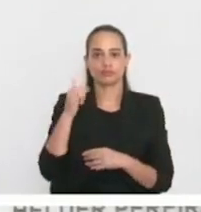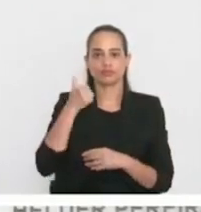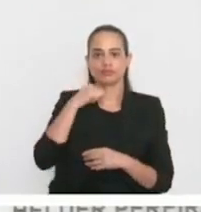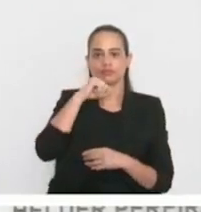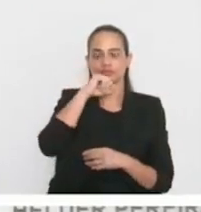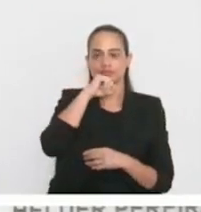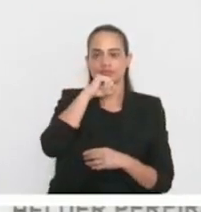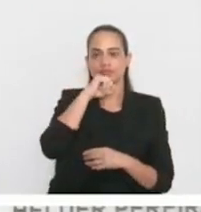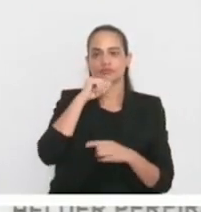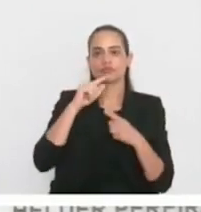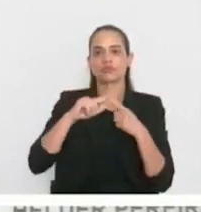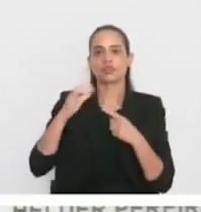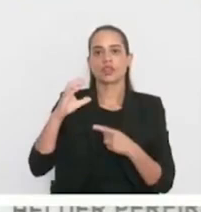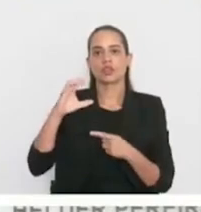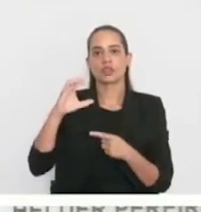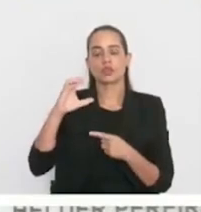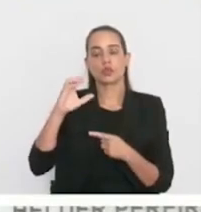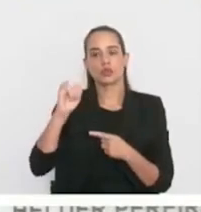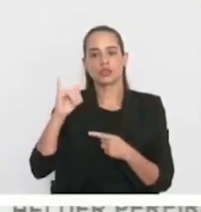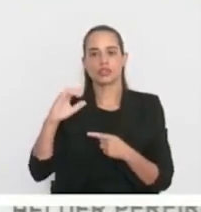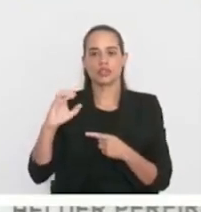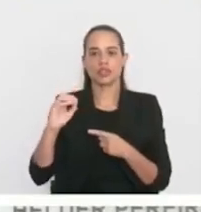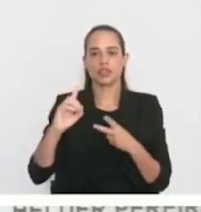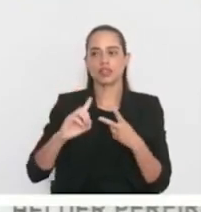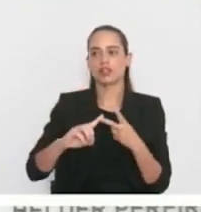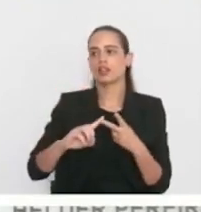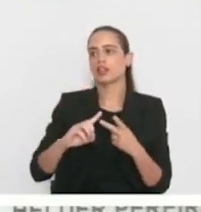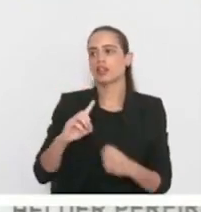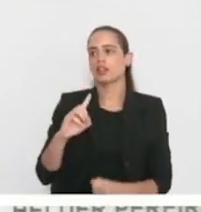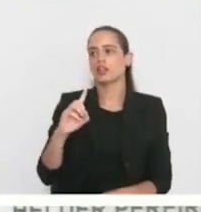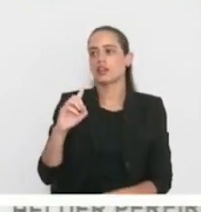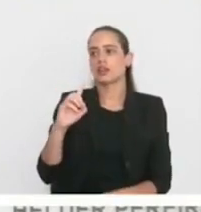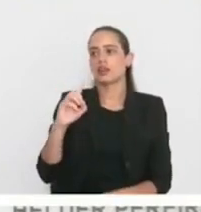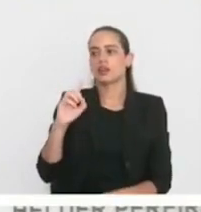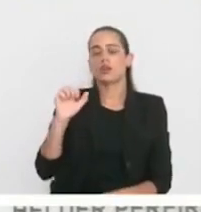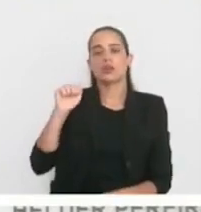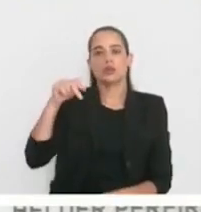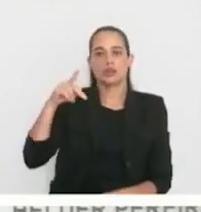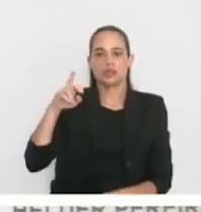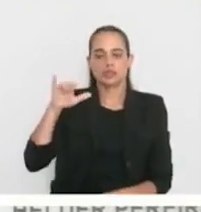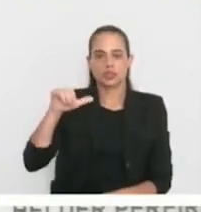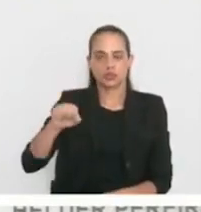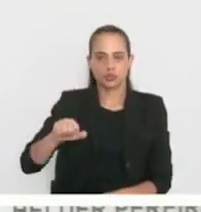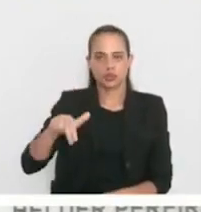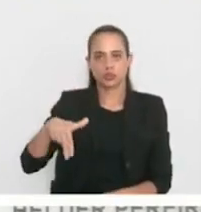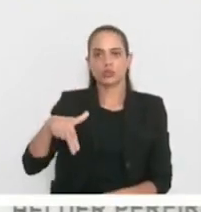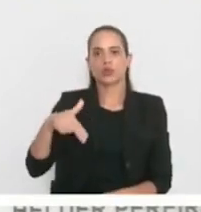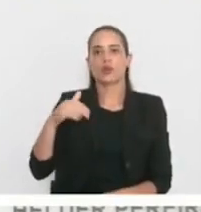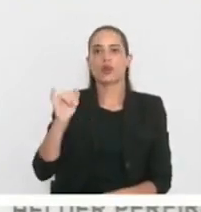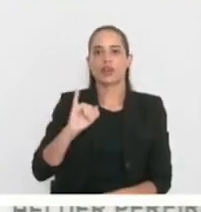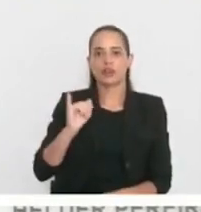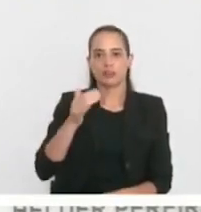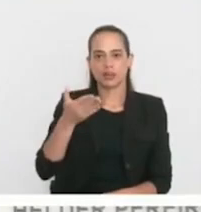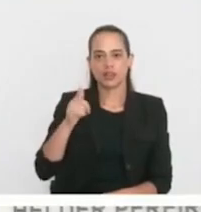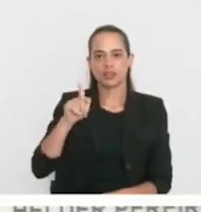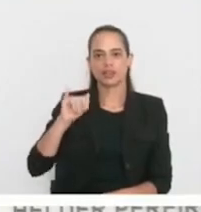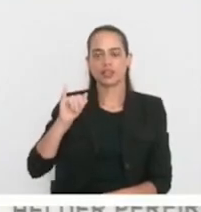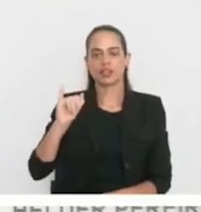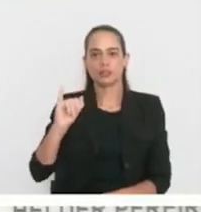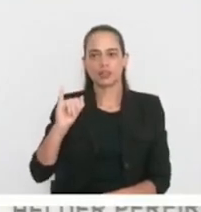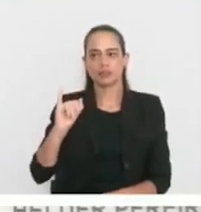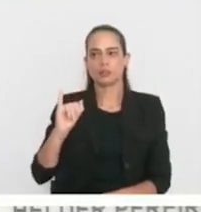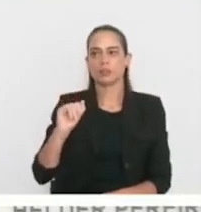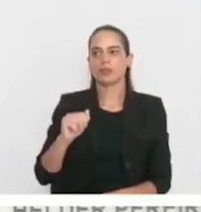O pai do Caio, o Anderson, a Viviane, a irmã do Caio, a Gabi, a família aqui presente, o